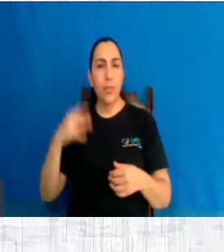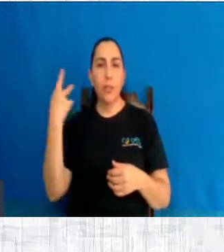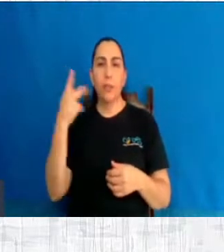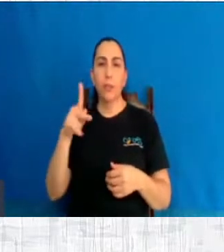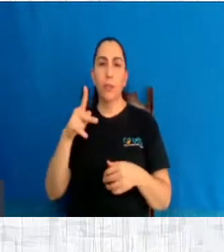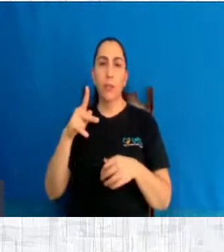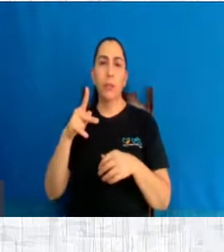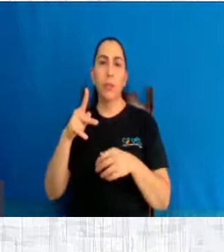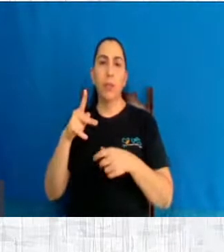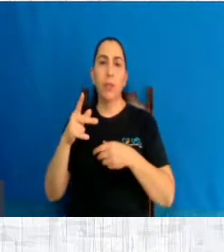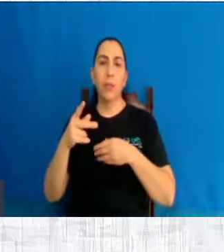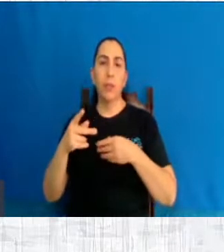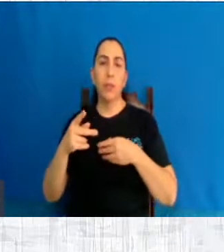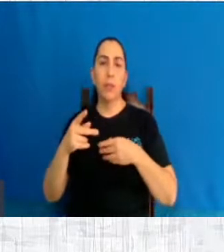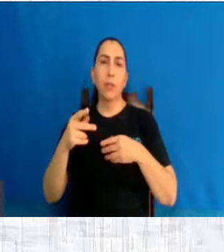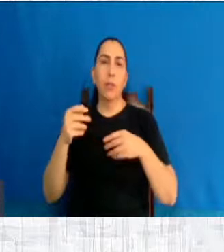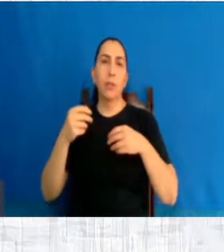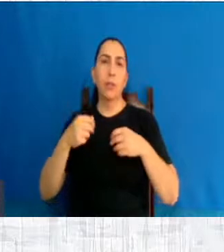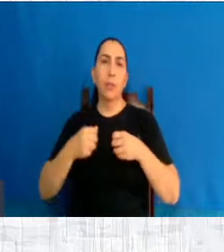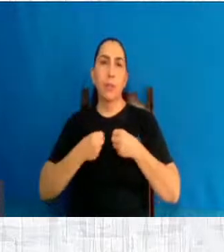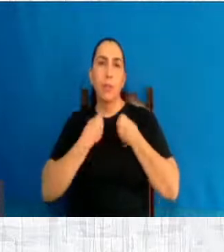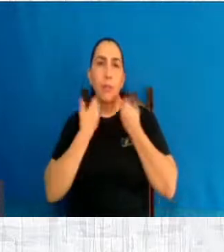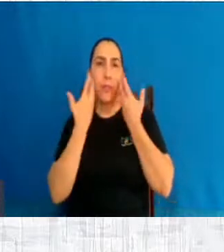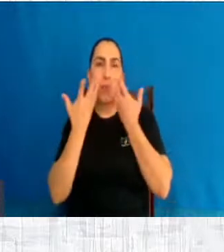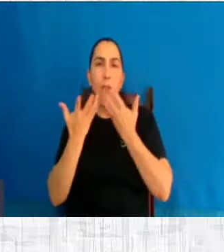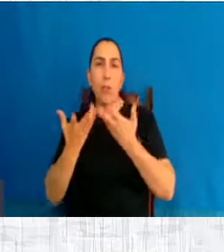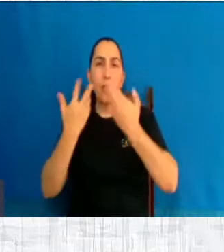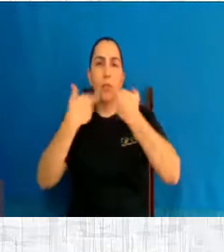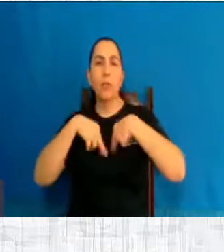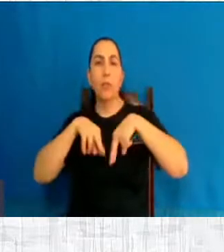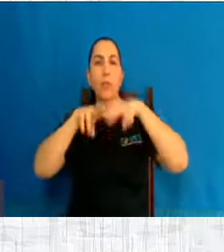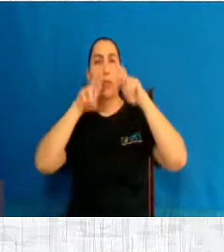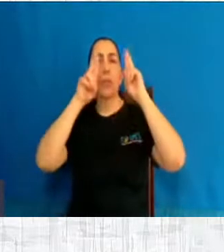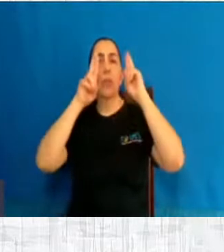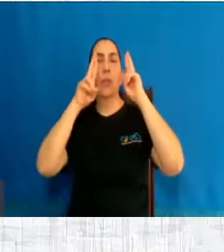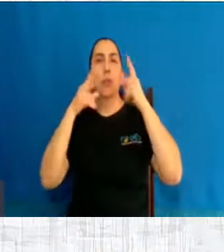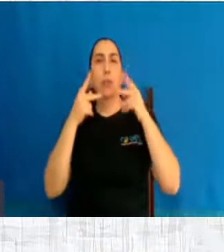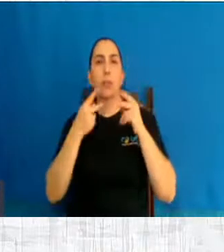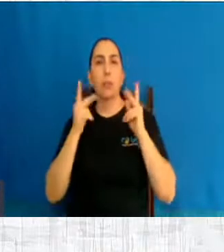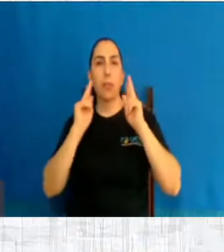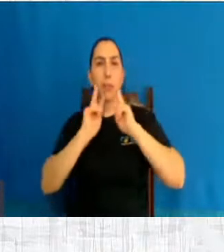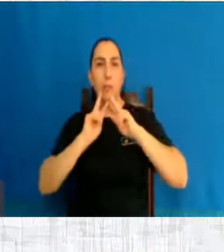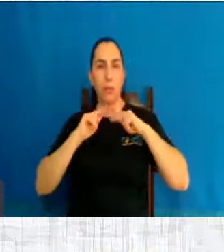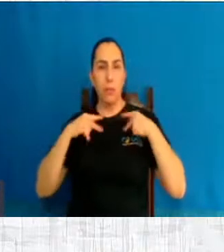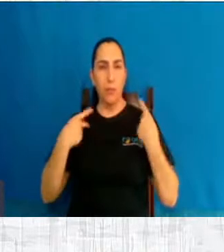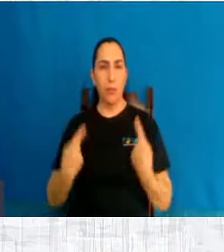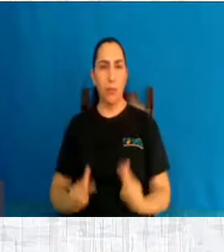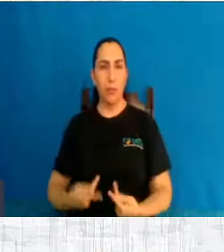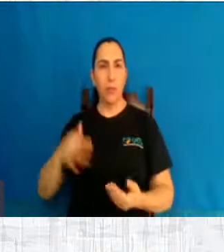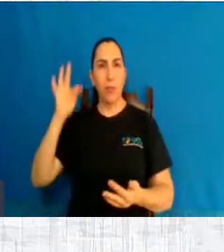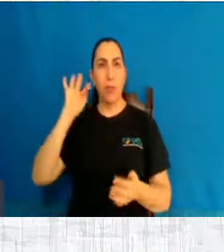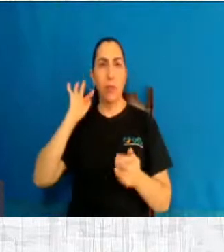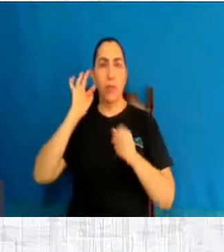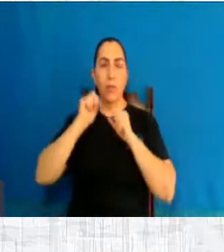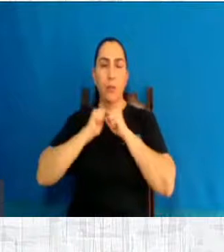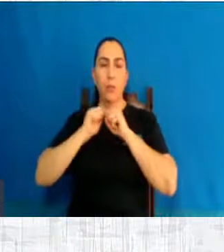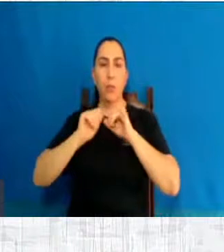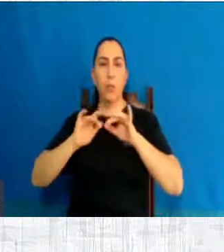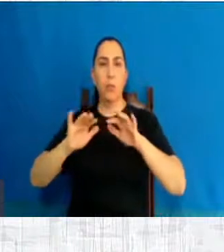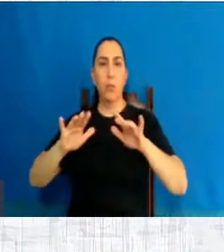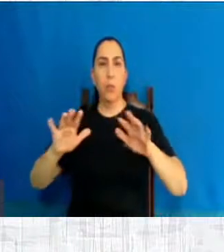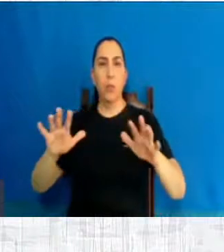rainha, estrela da humanidade, rosa mística da fé, lírio puro da humildade.